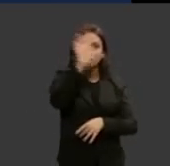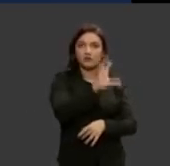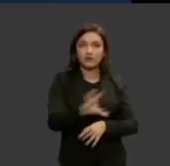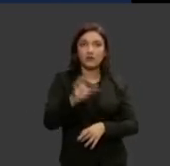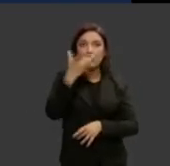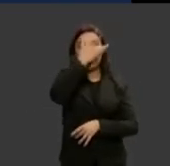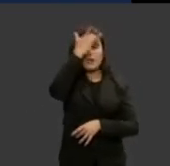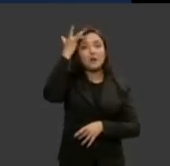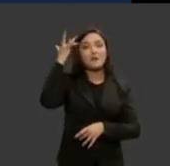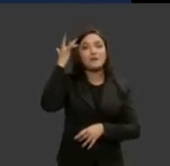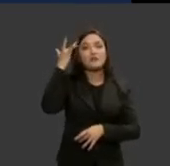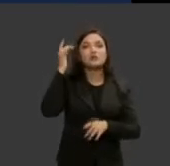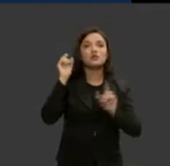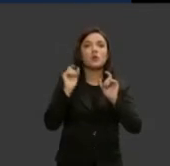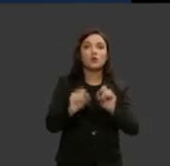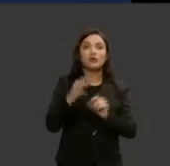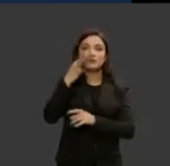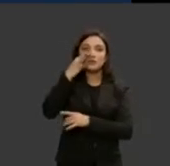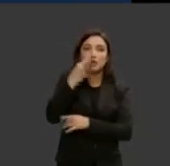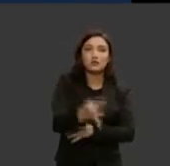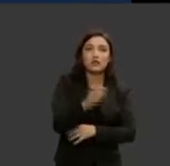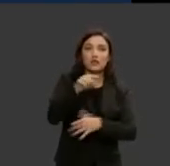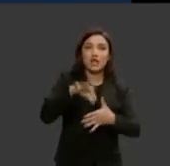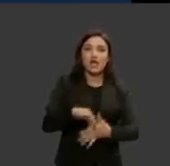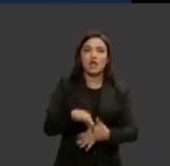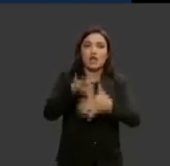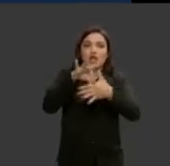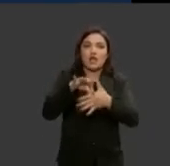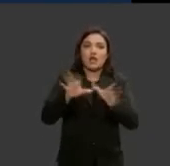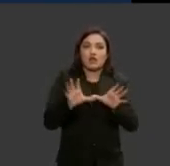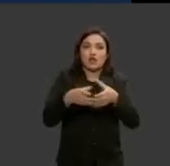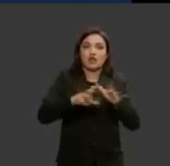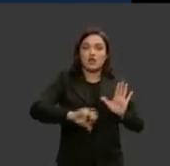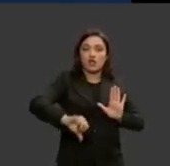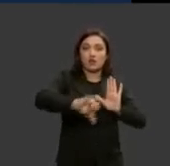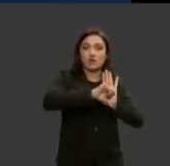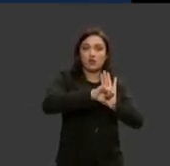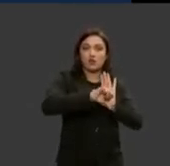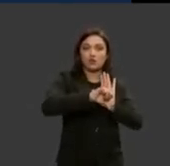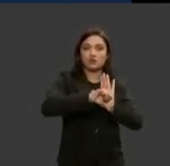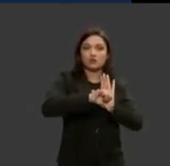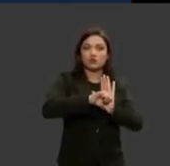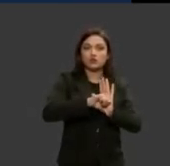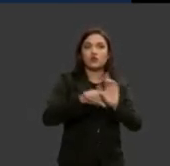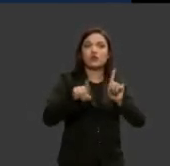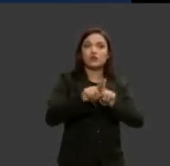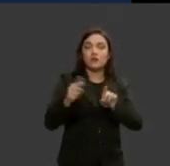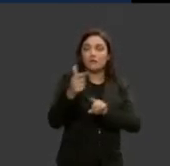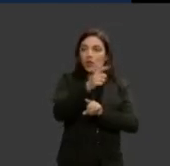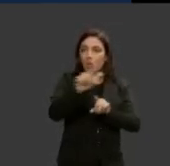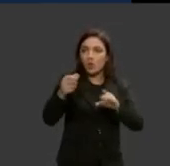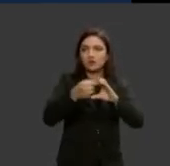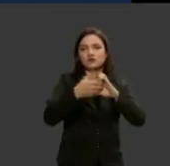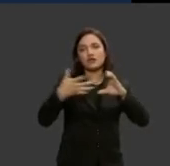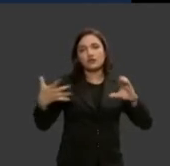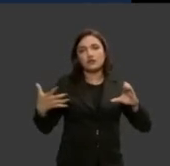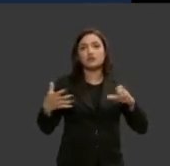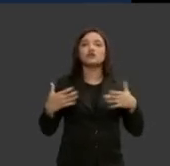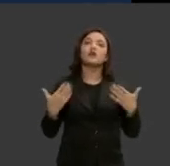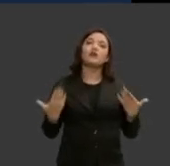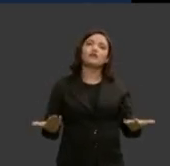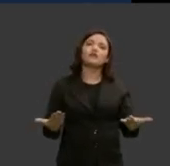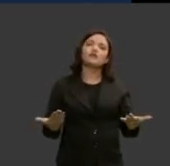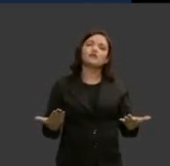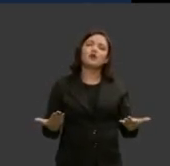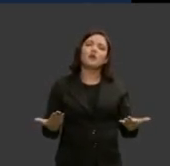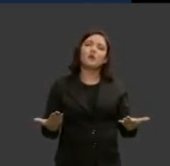identificadas e condenadas como lideranças criminosas dentre outras características e para esse